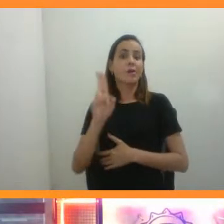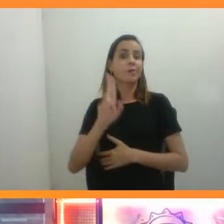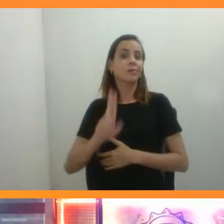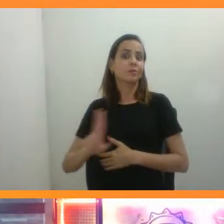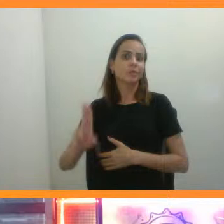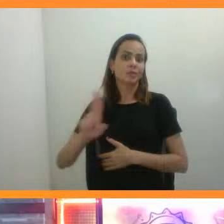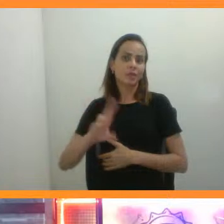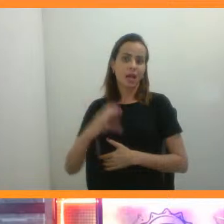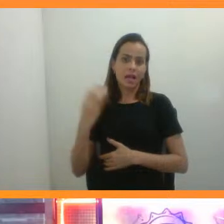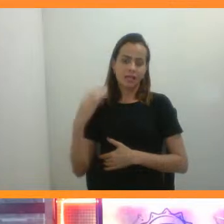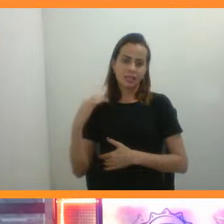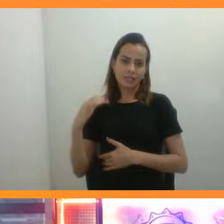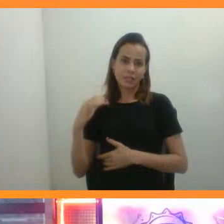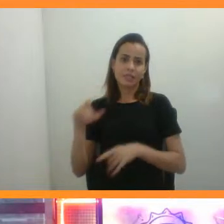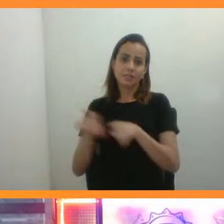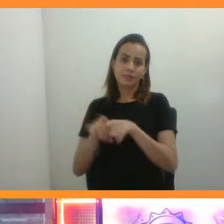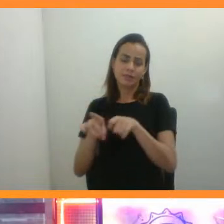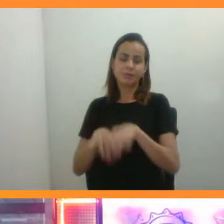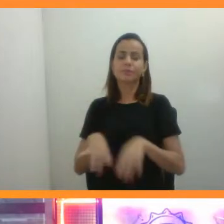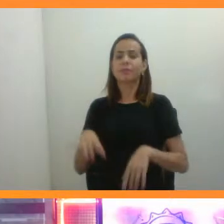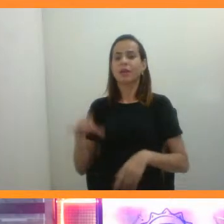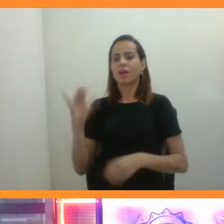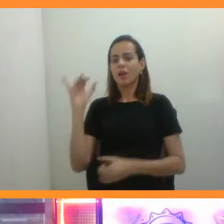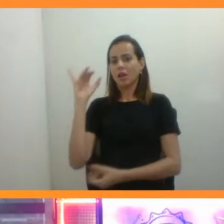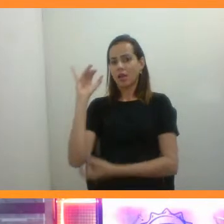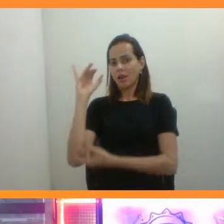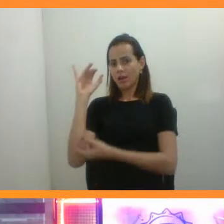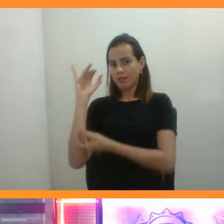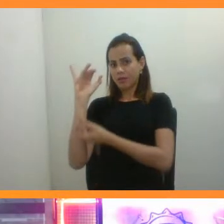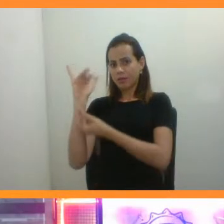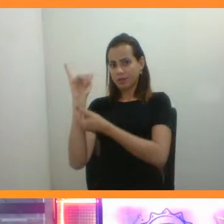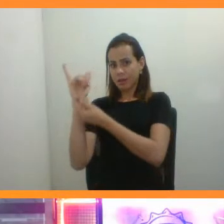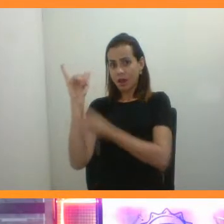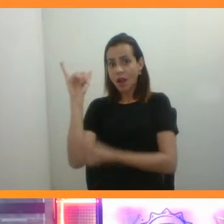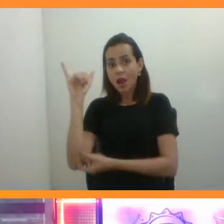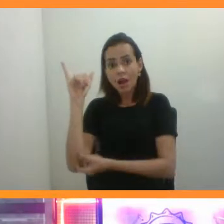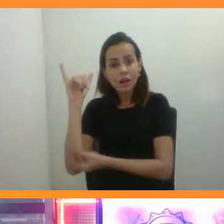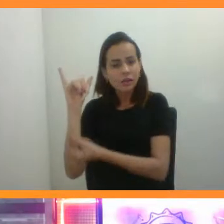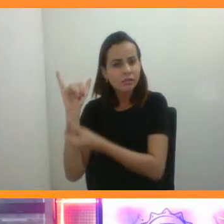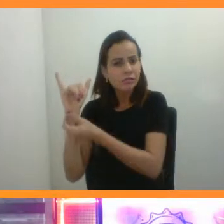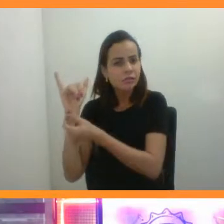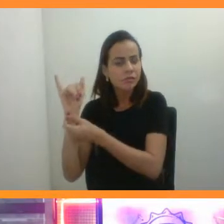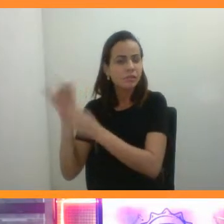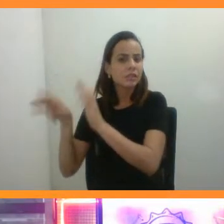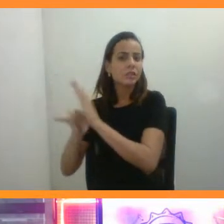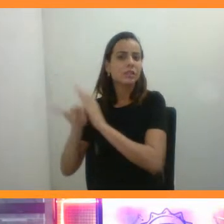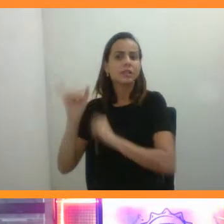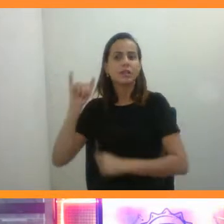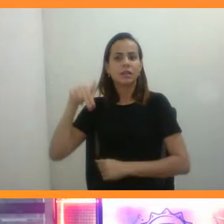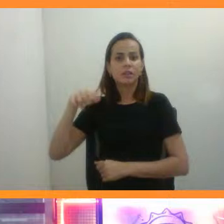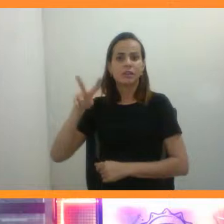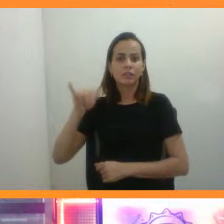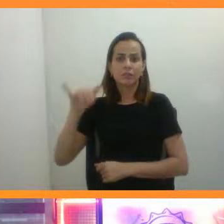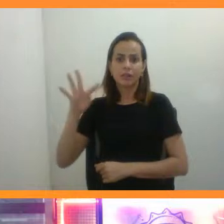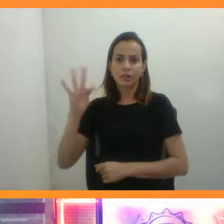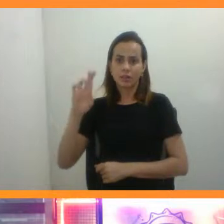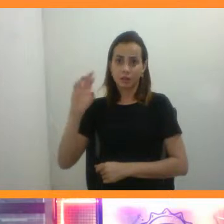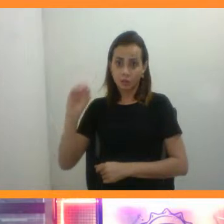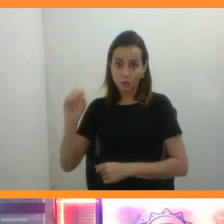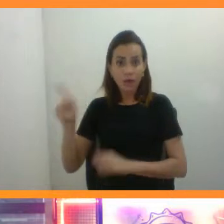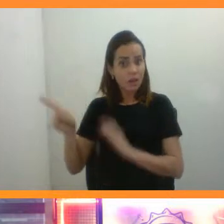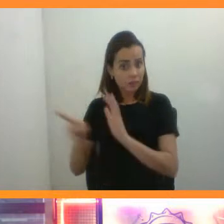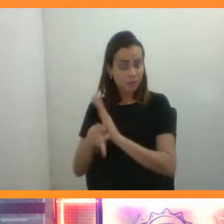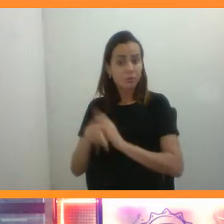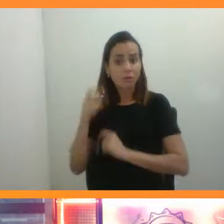fecundação in vitro, em bovino, que aconteceu no Brasil, ela é um exemplo disso. Só que, realmente, existem